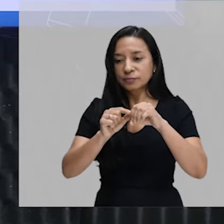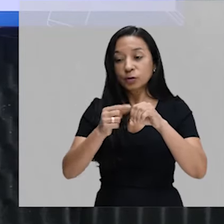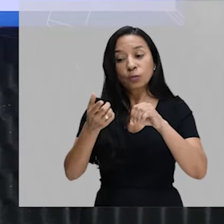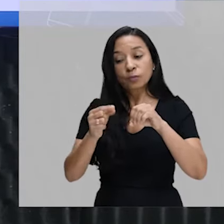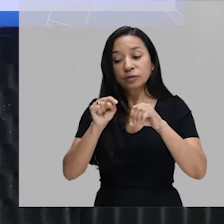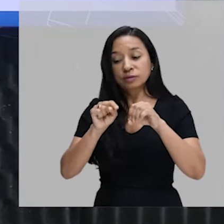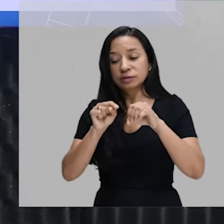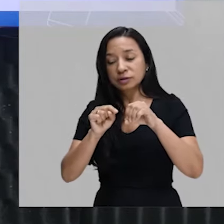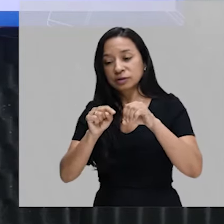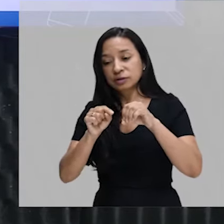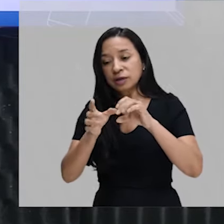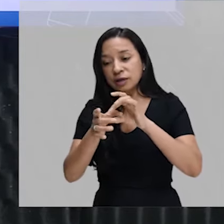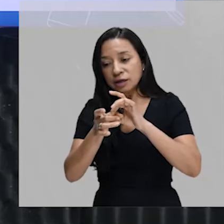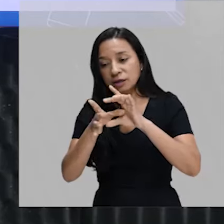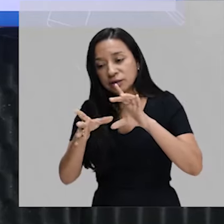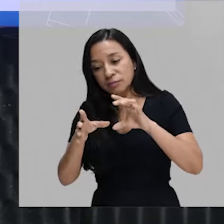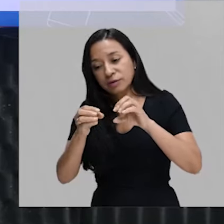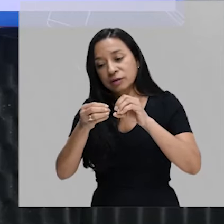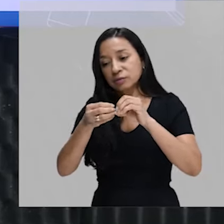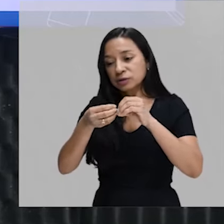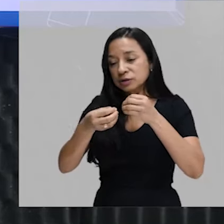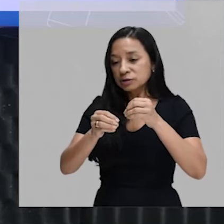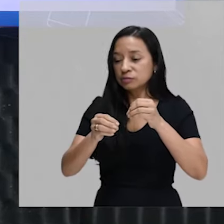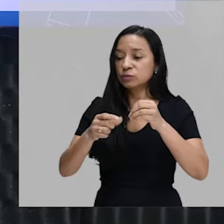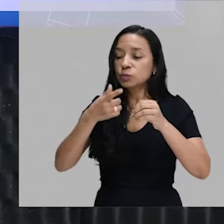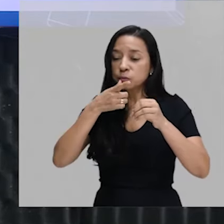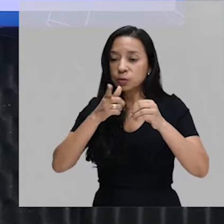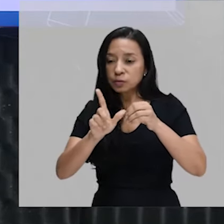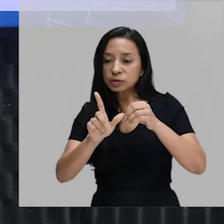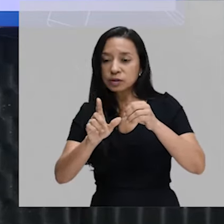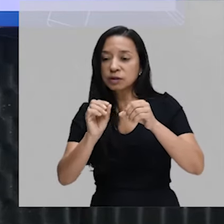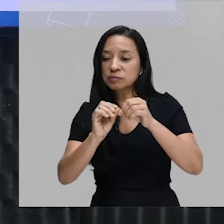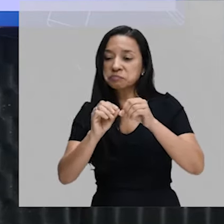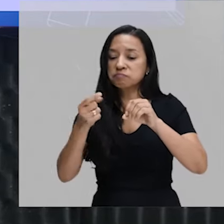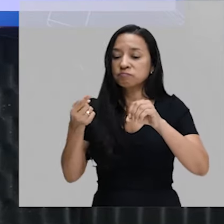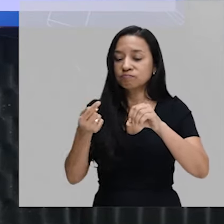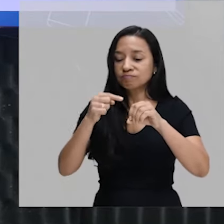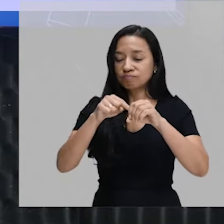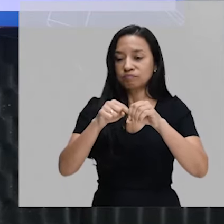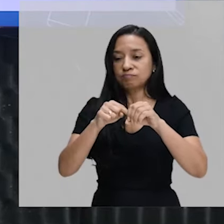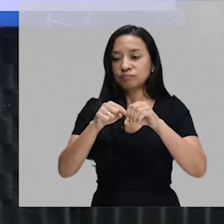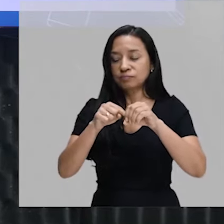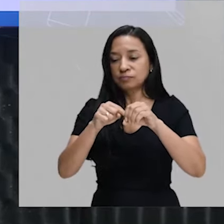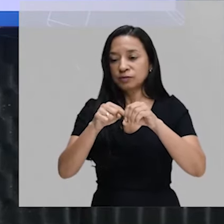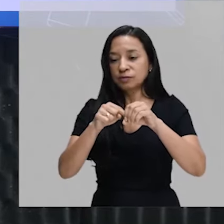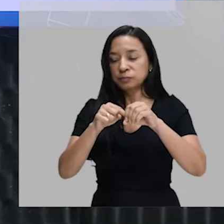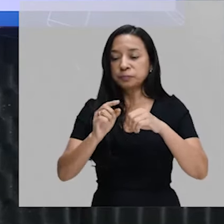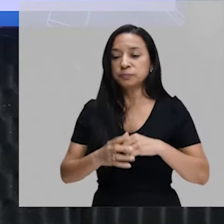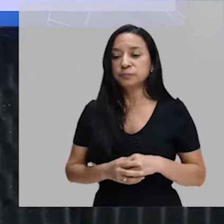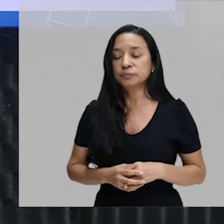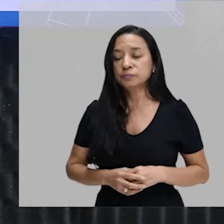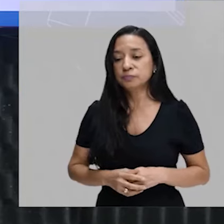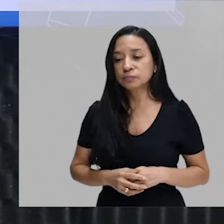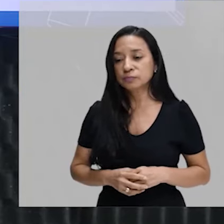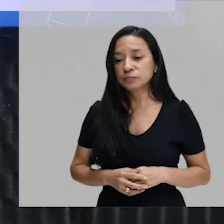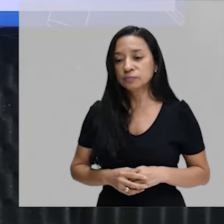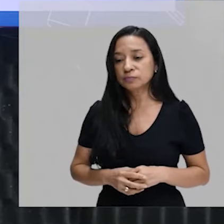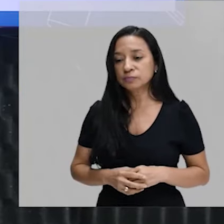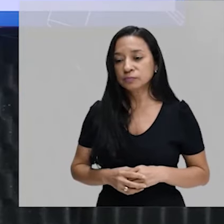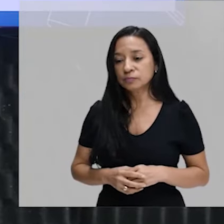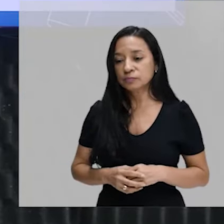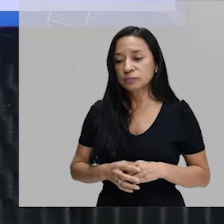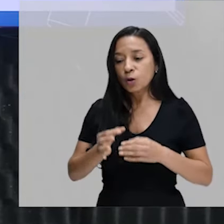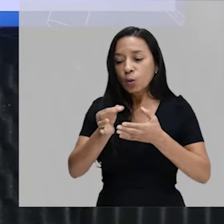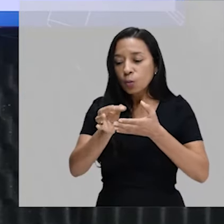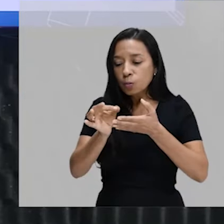acrossomo, ele libera essas enzimas e consegue penetrar, promovendo a fecundação. Então, essa organela,